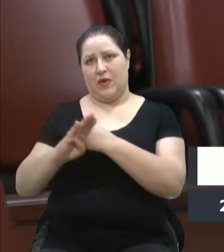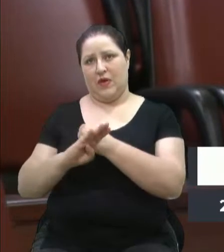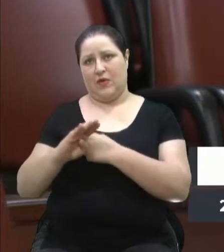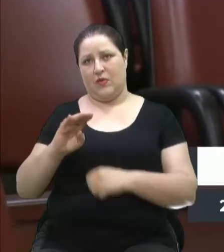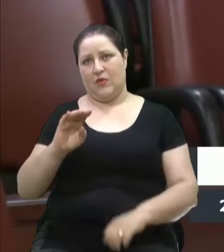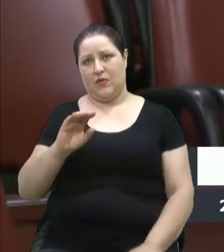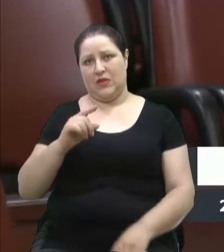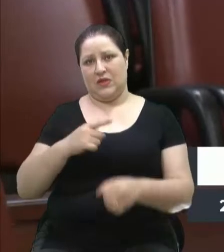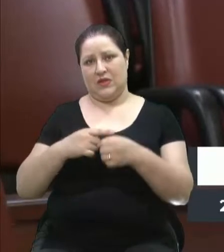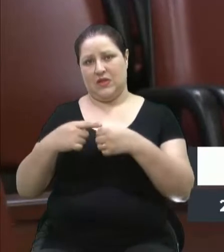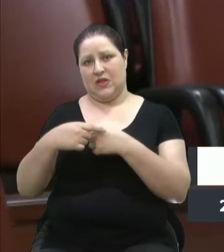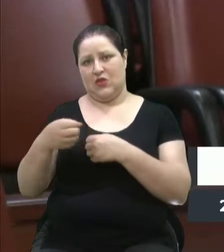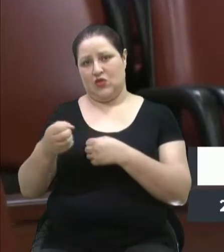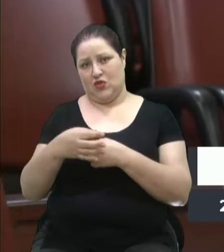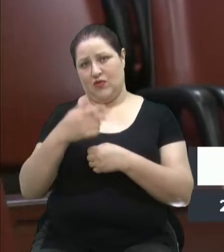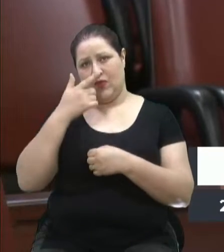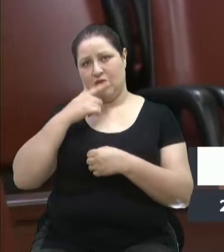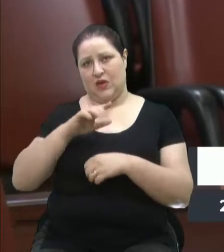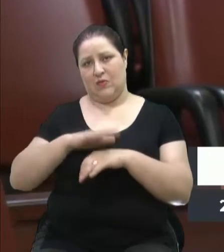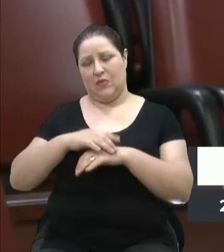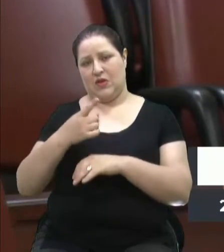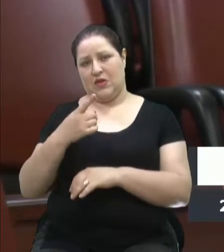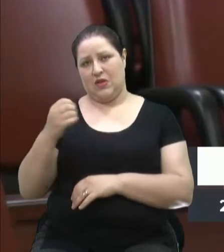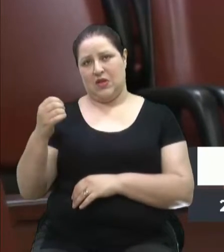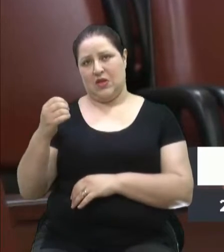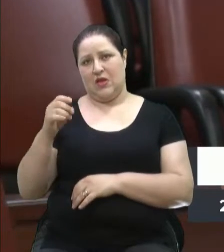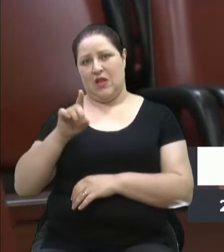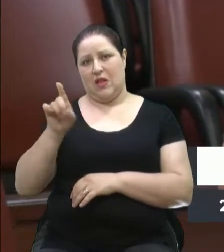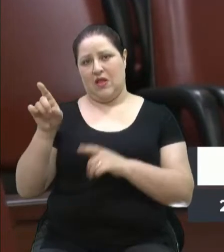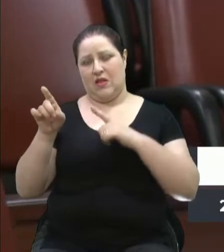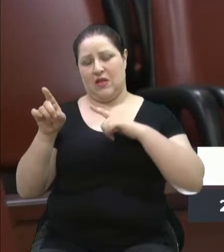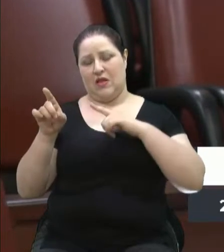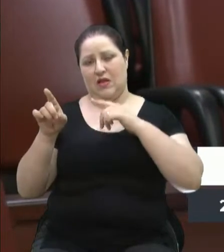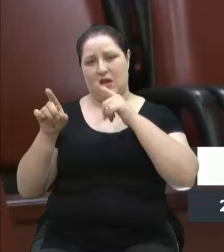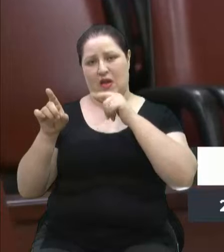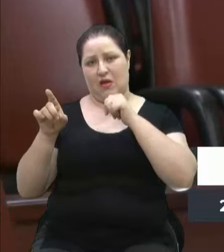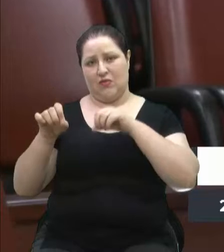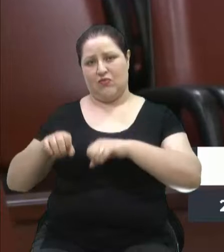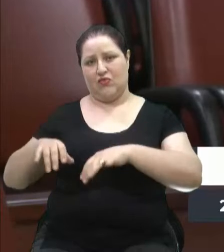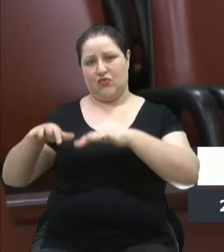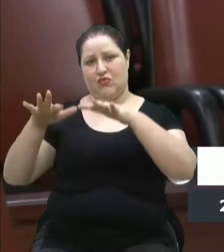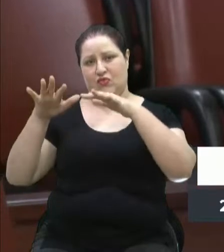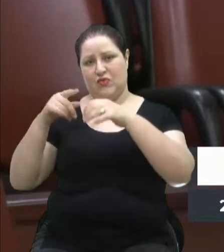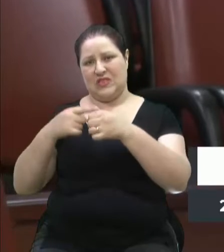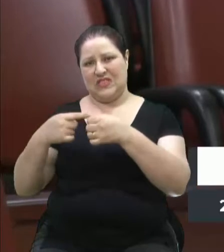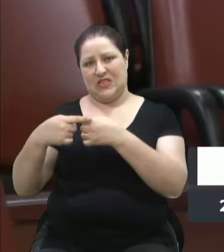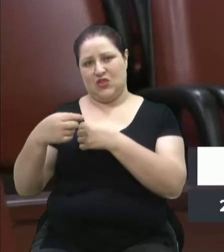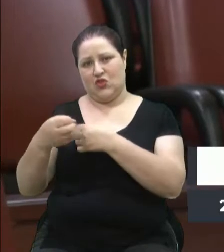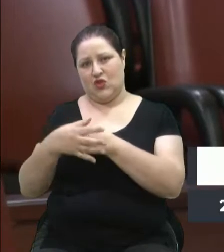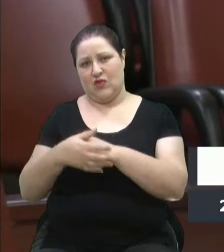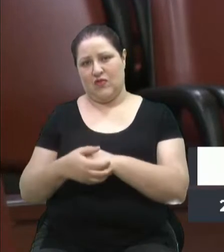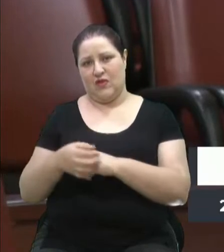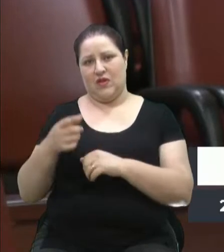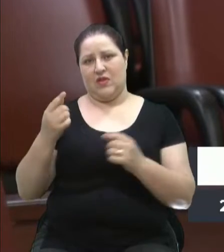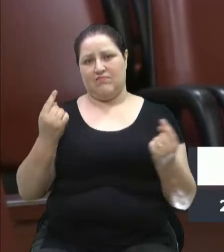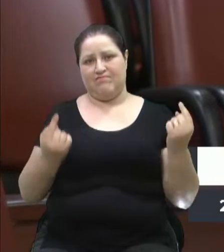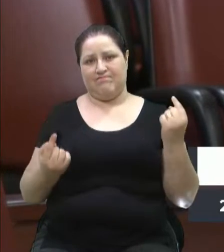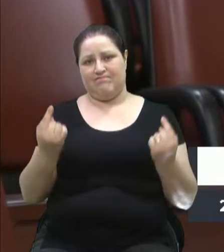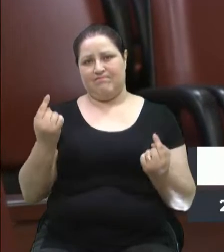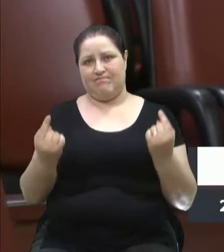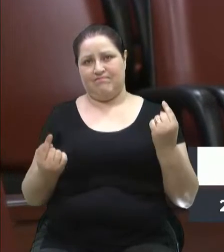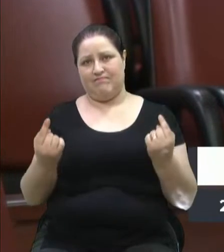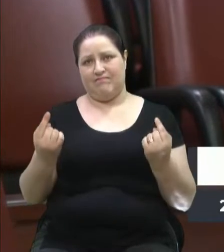cento e poucos votos no Cidade Nova, se é por falar em votos, e lá tem alagamento. Mas entre lá e o